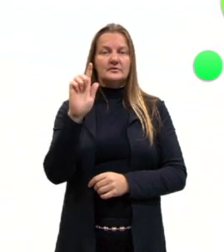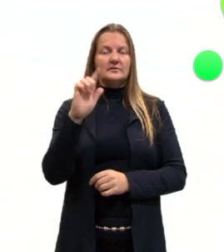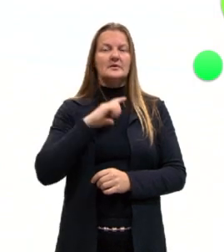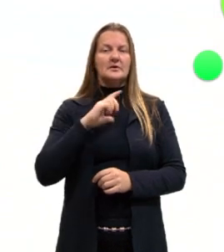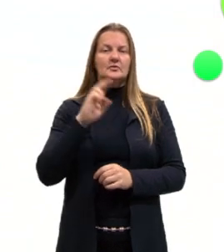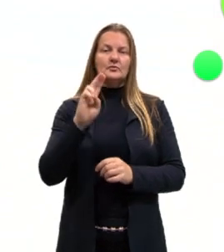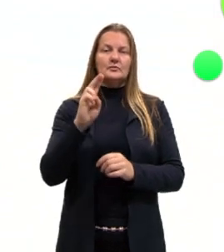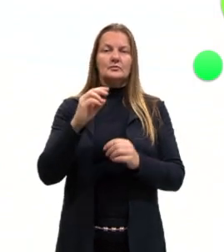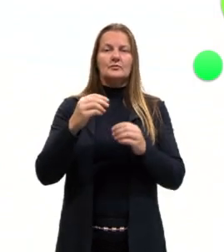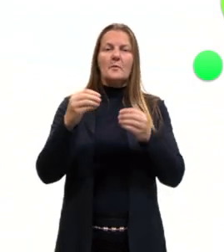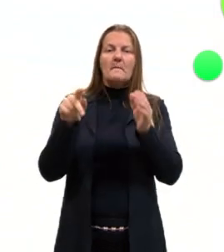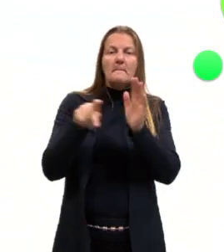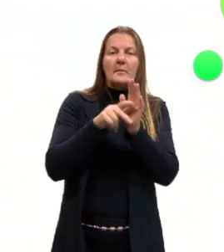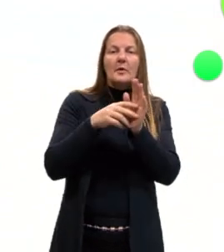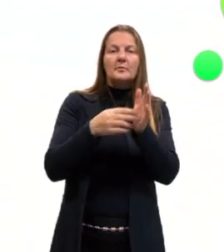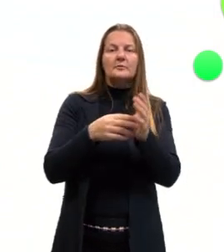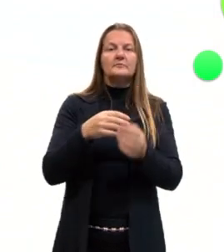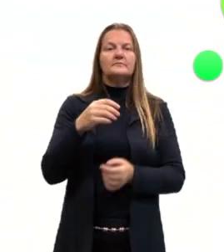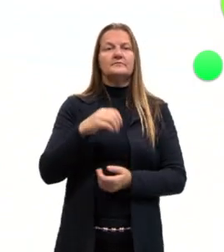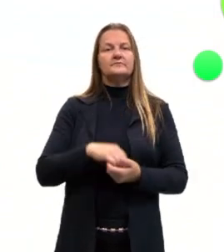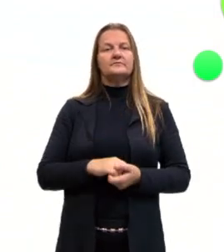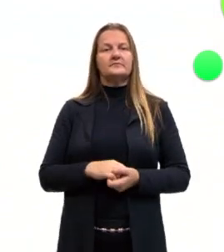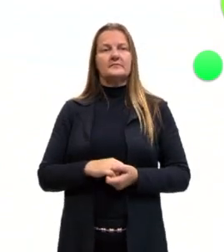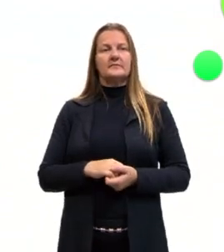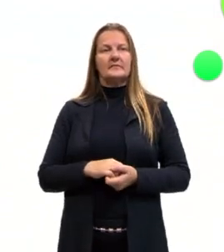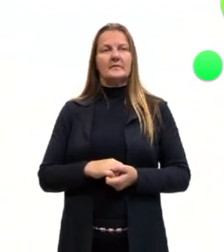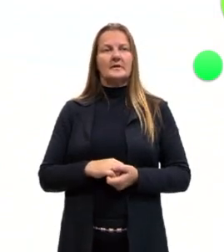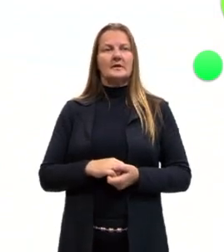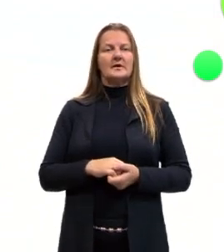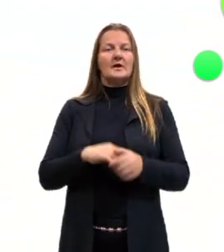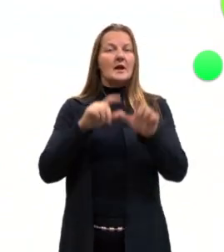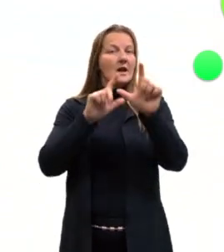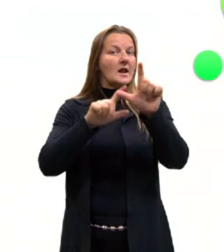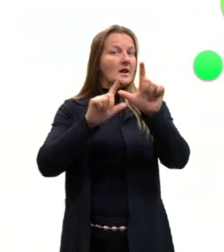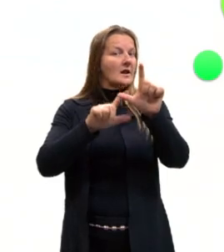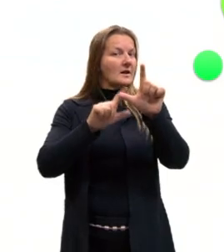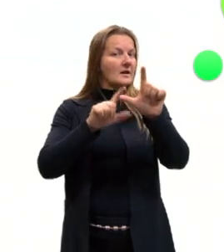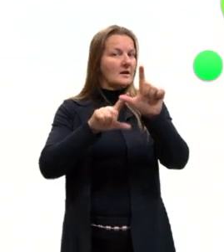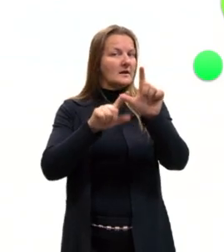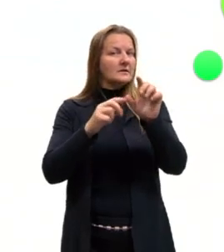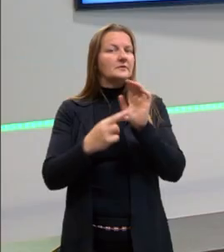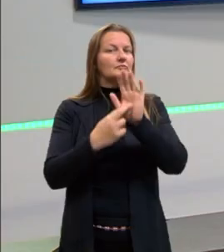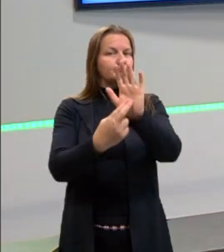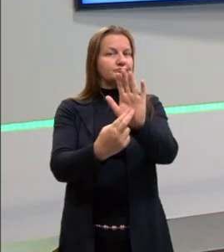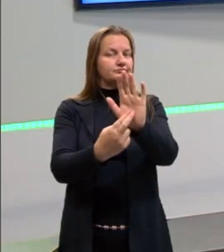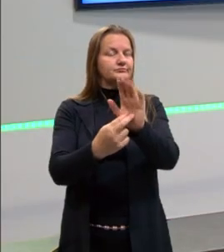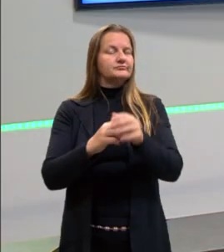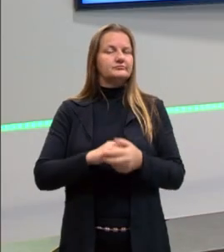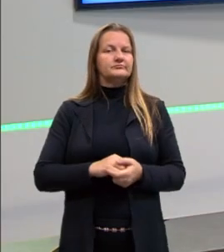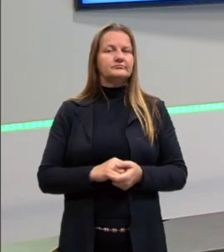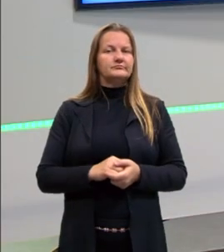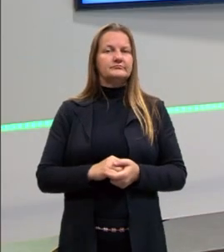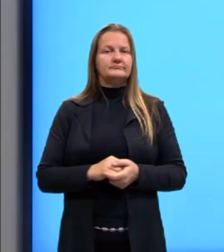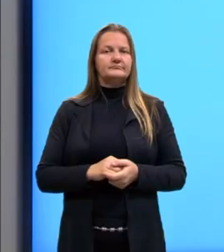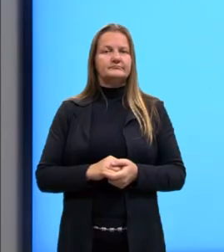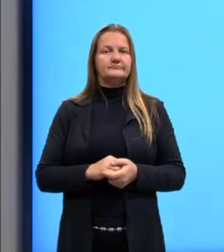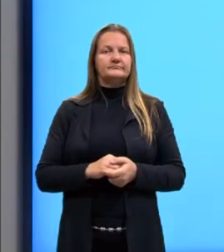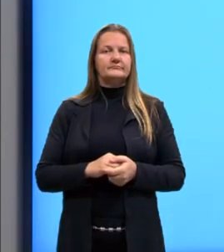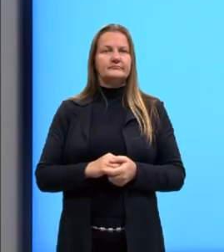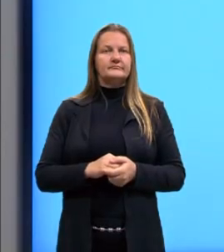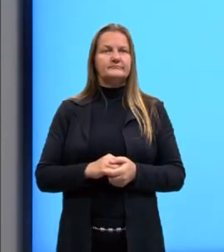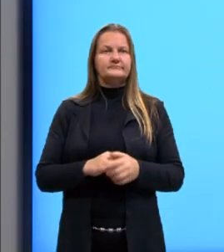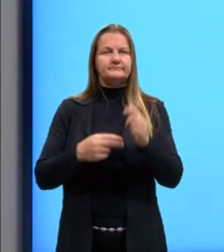A partir de agora, vou chamá-las pelas suas letras correspondentes, tá, gente? Então,